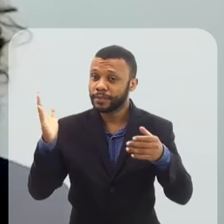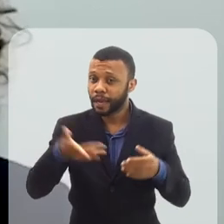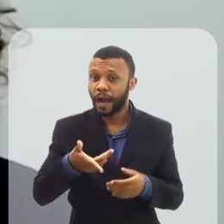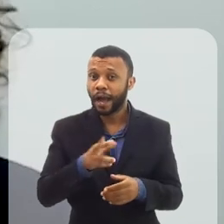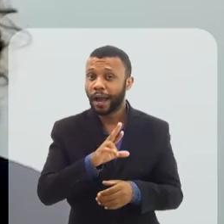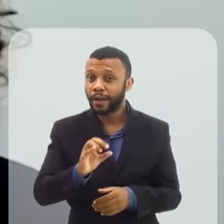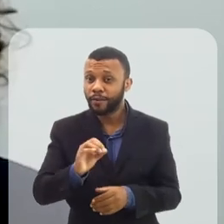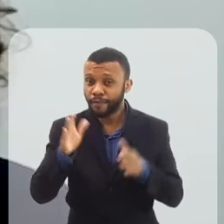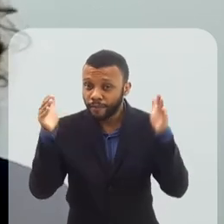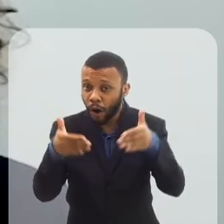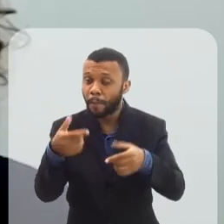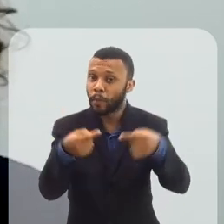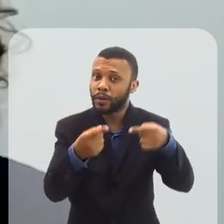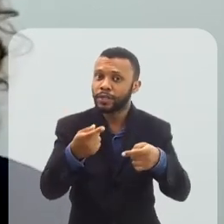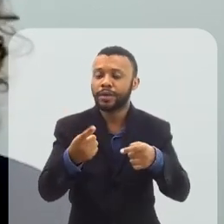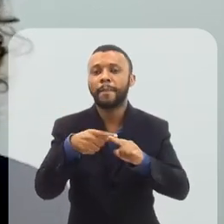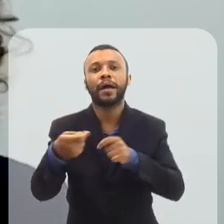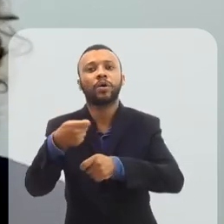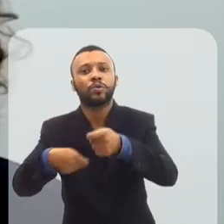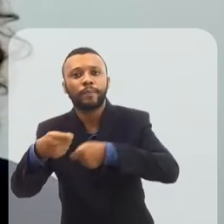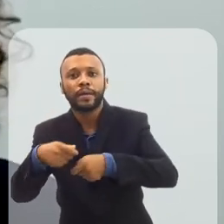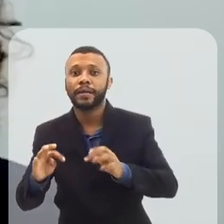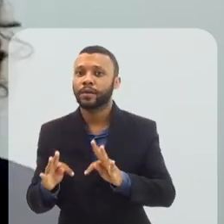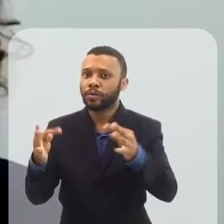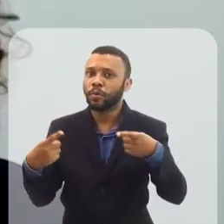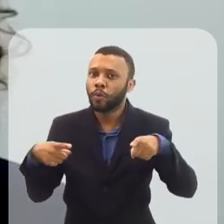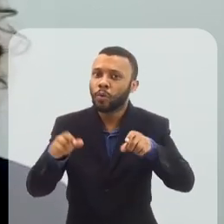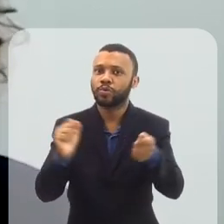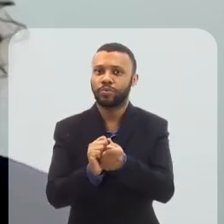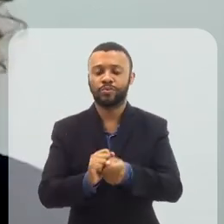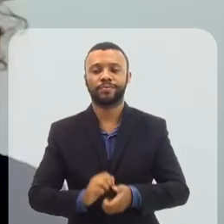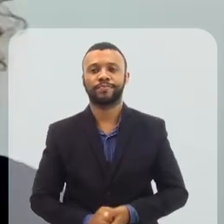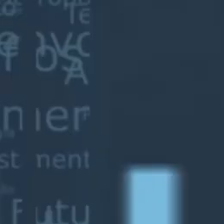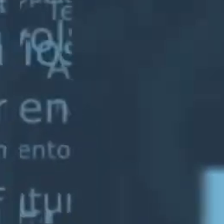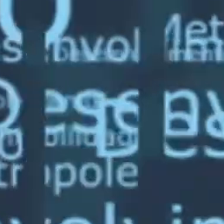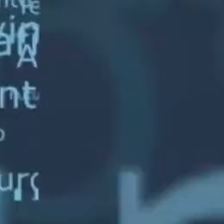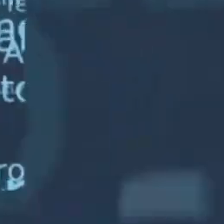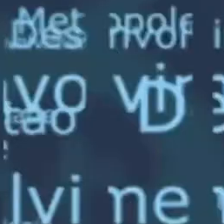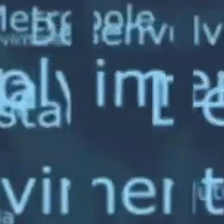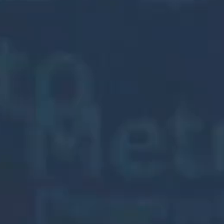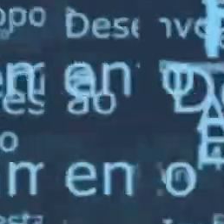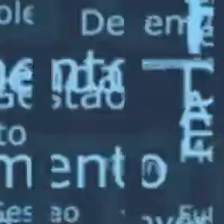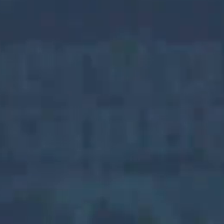voltamos já. Rio em Foco, que política, economia e tecnologia caminhão juntos.